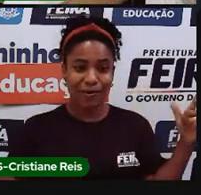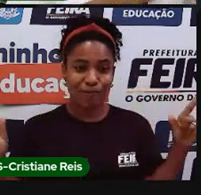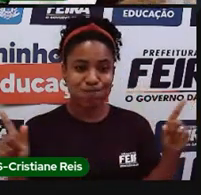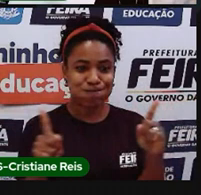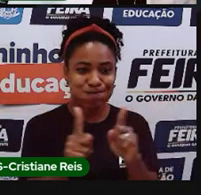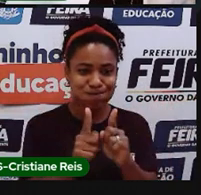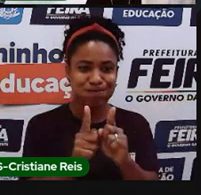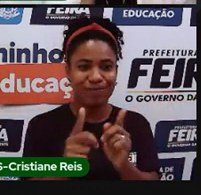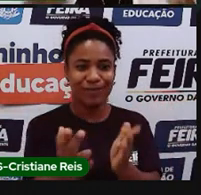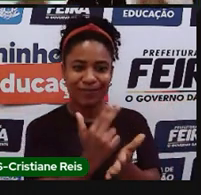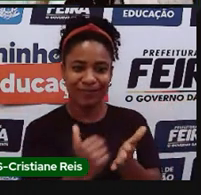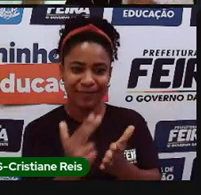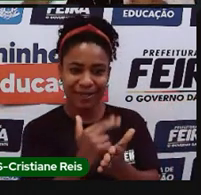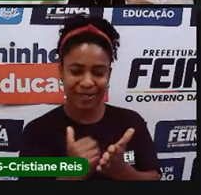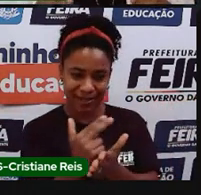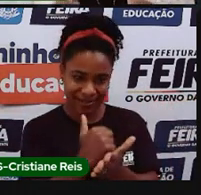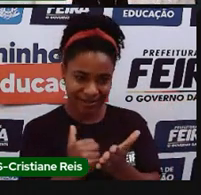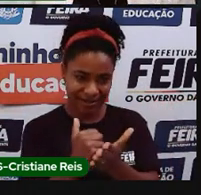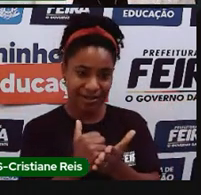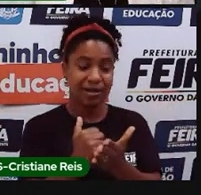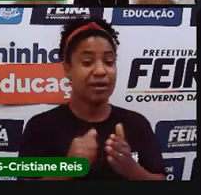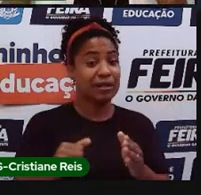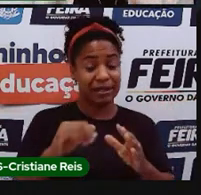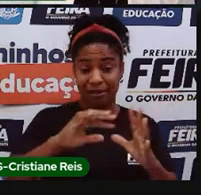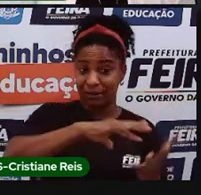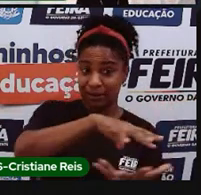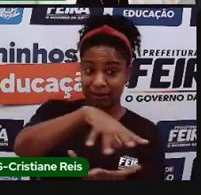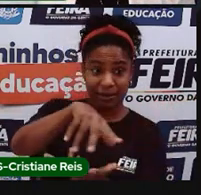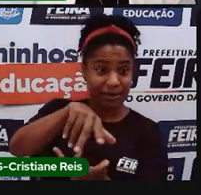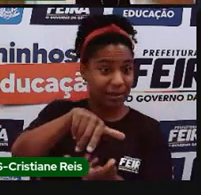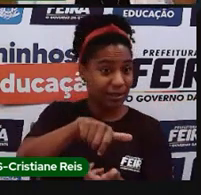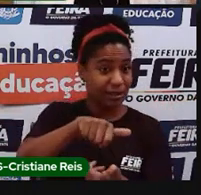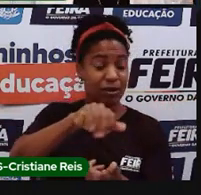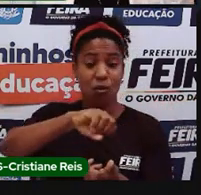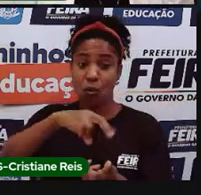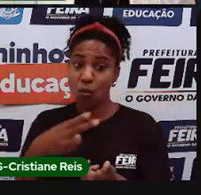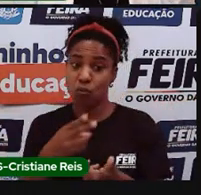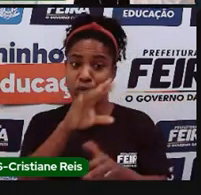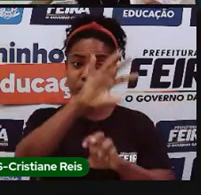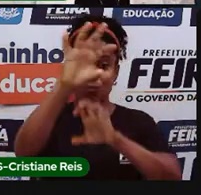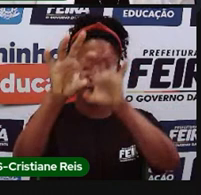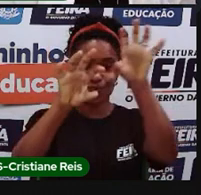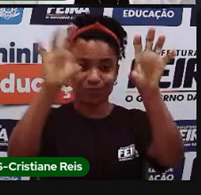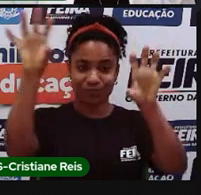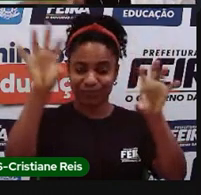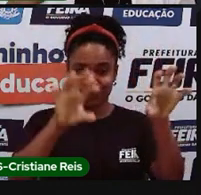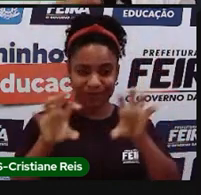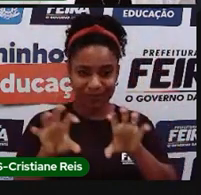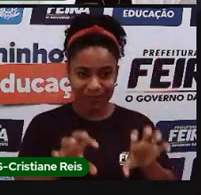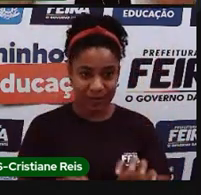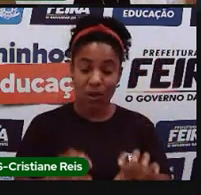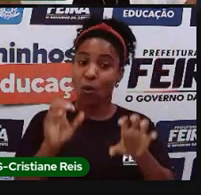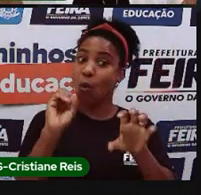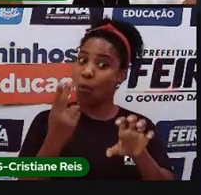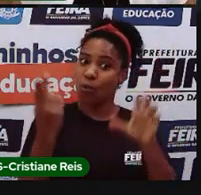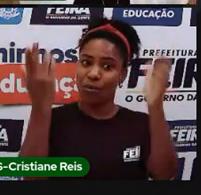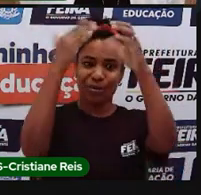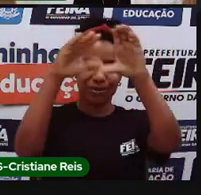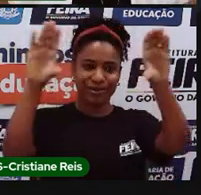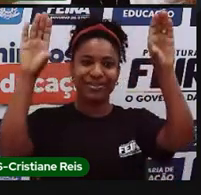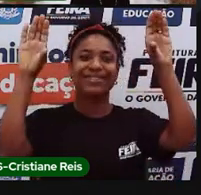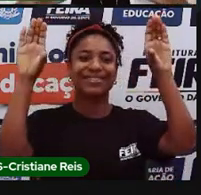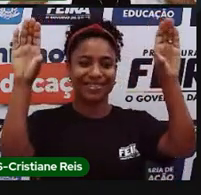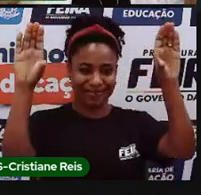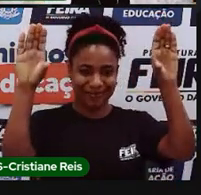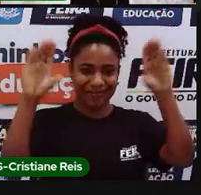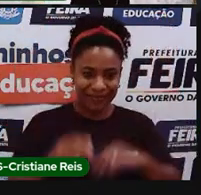superfície total opacial da Terra, de uma região, da esfera celeste, etc. E a gente